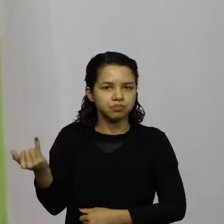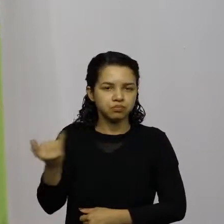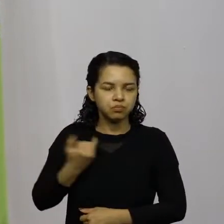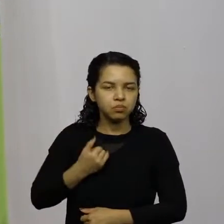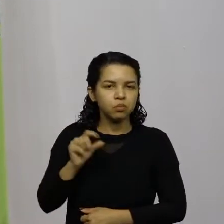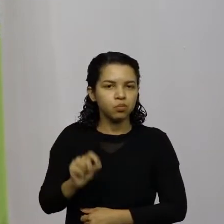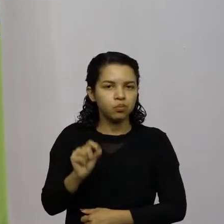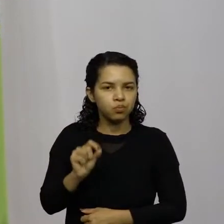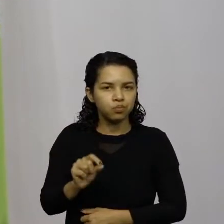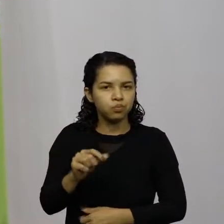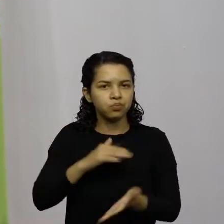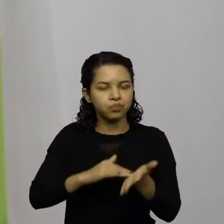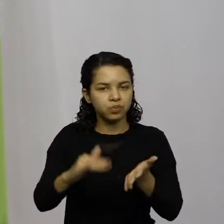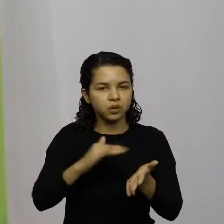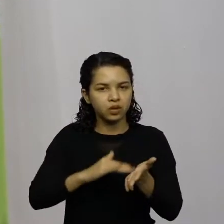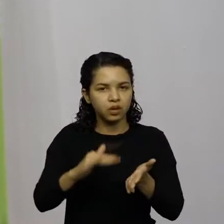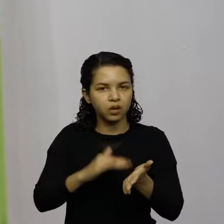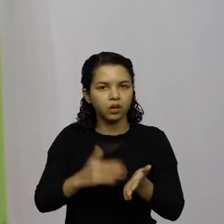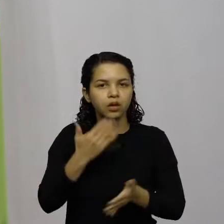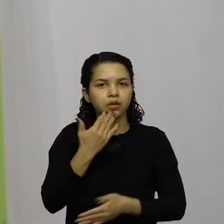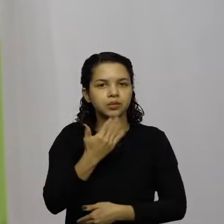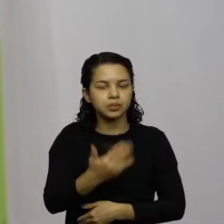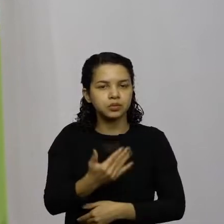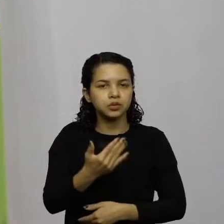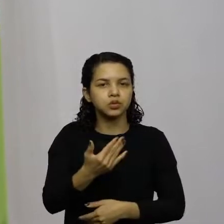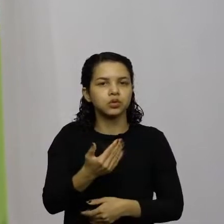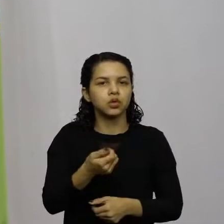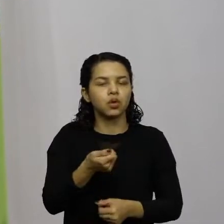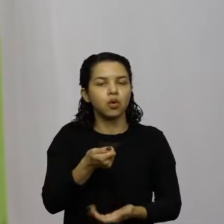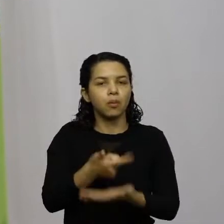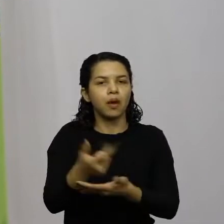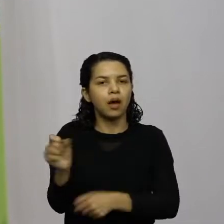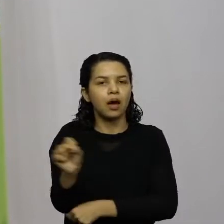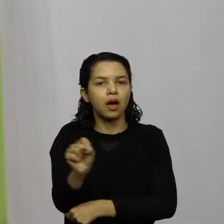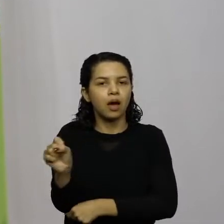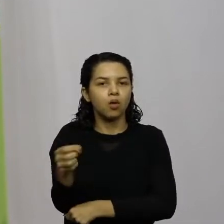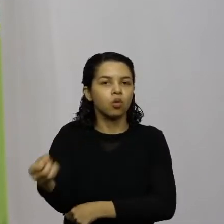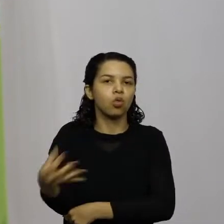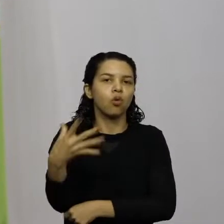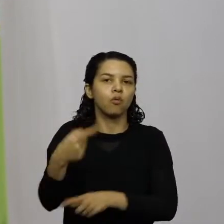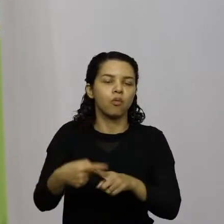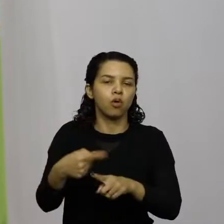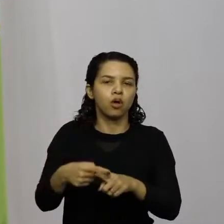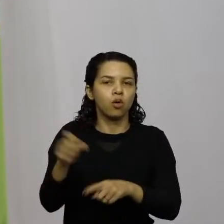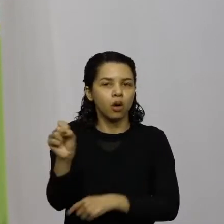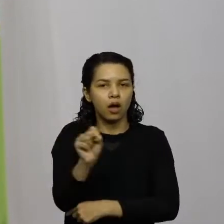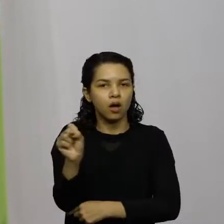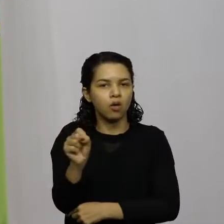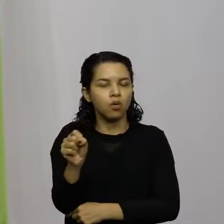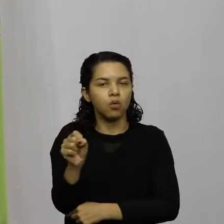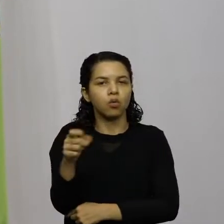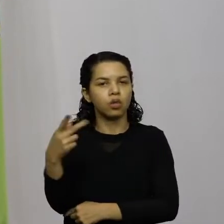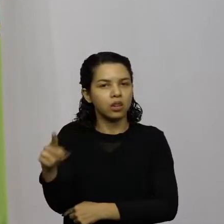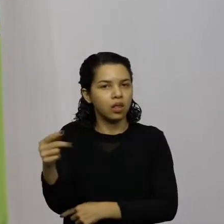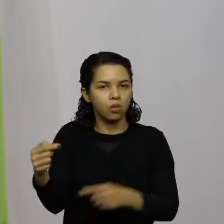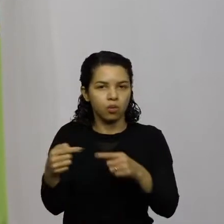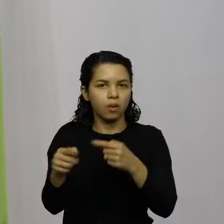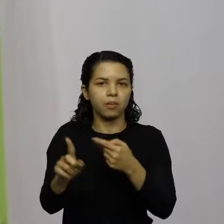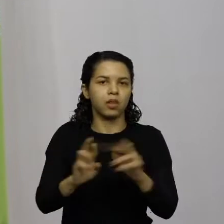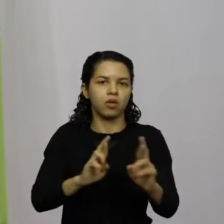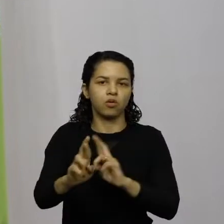de um secretário que pediu para comprar carros novos porque o carro dele não era apropriado para andar nas rodovias catarinenses,